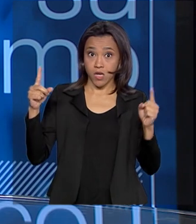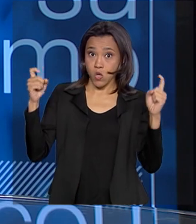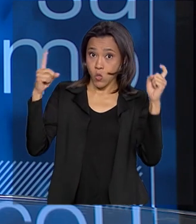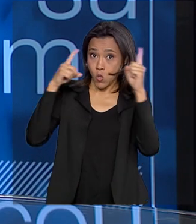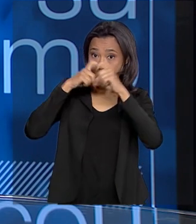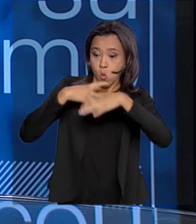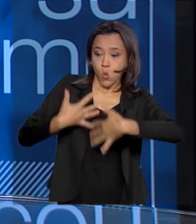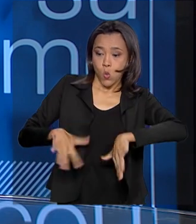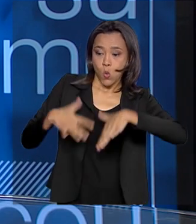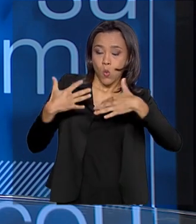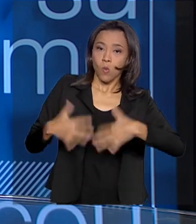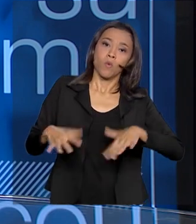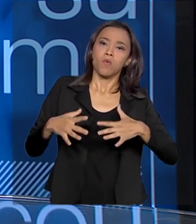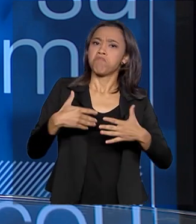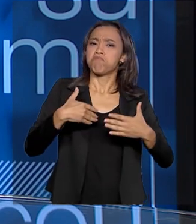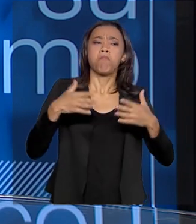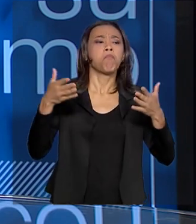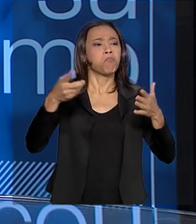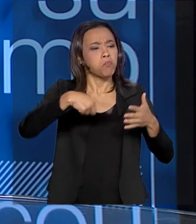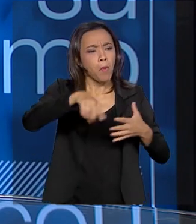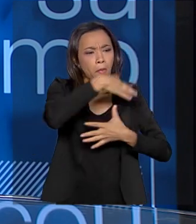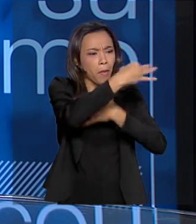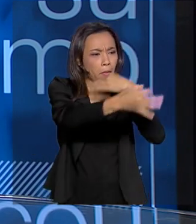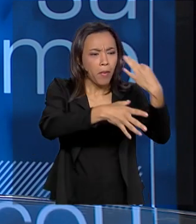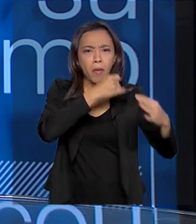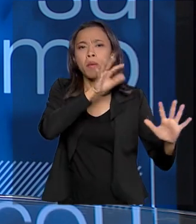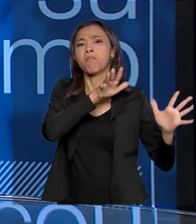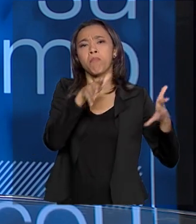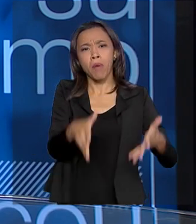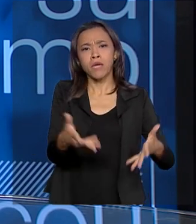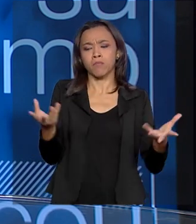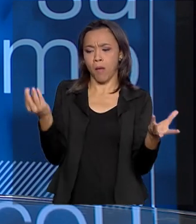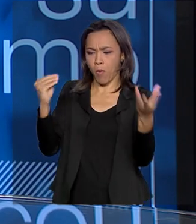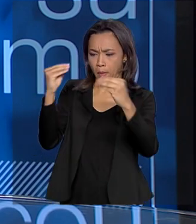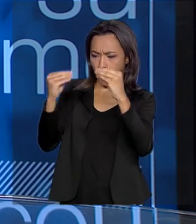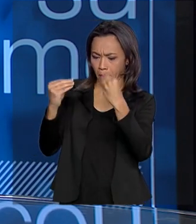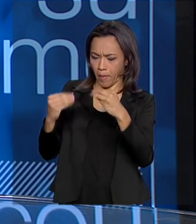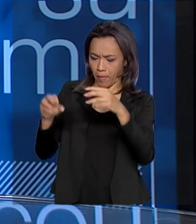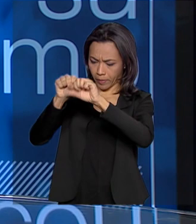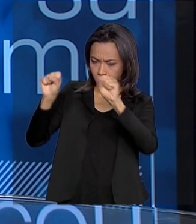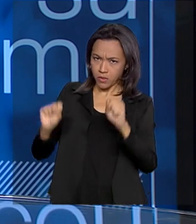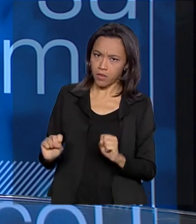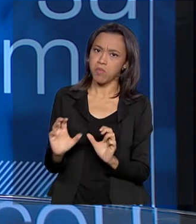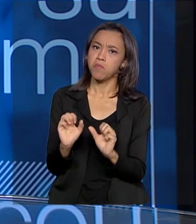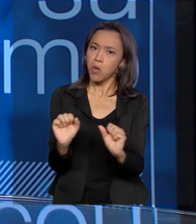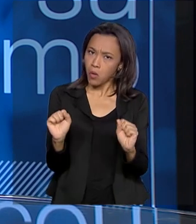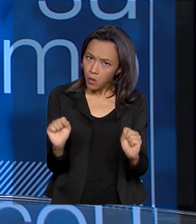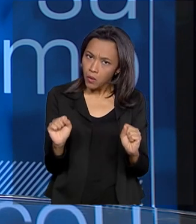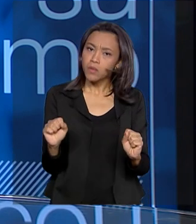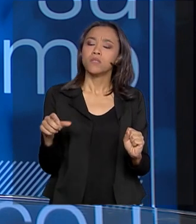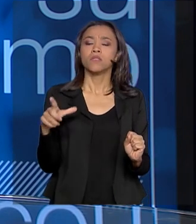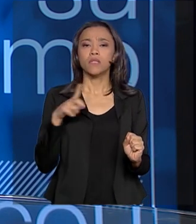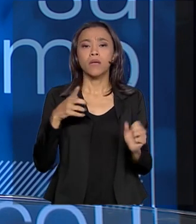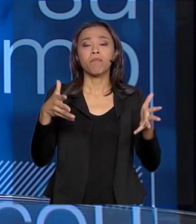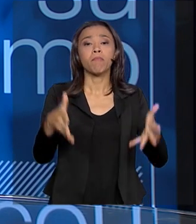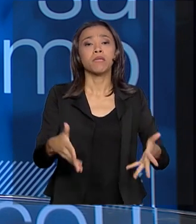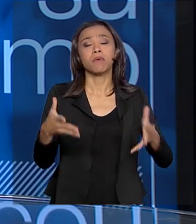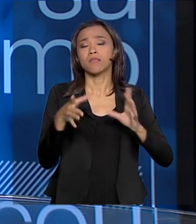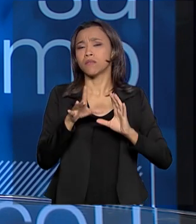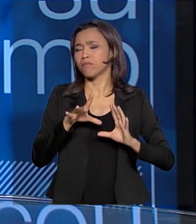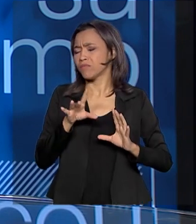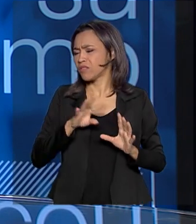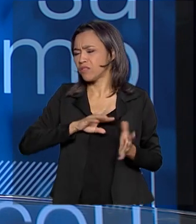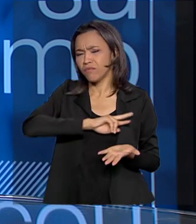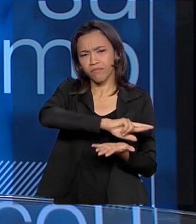é descentralizado e participativo, de modo que nós contamos também com a participação e a influência de todos os